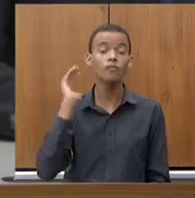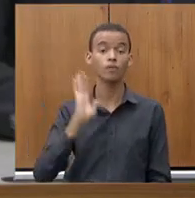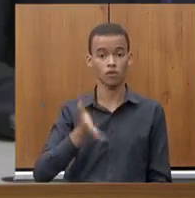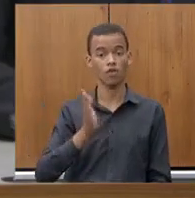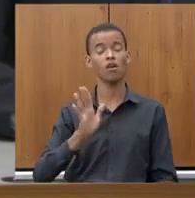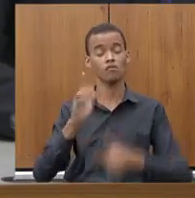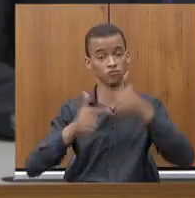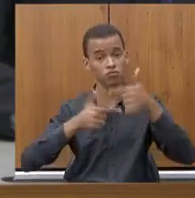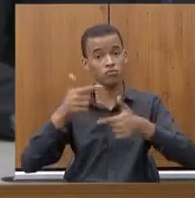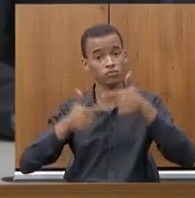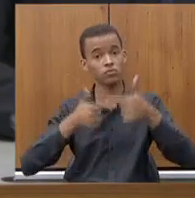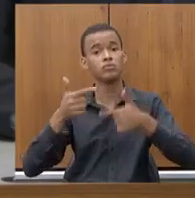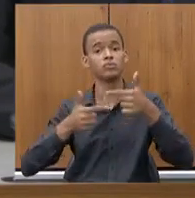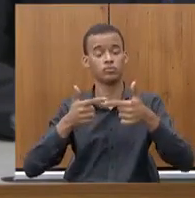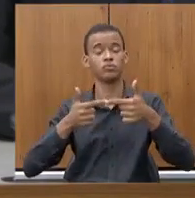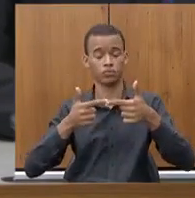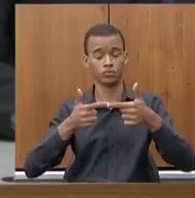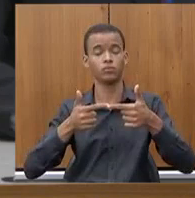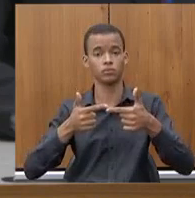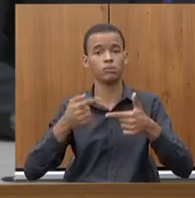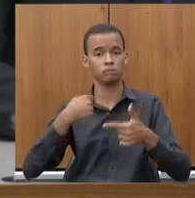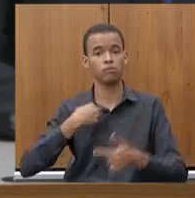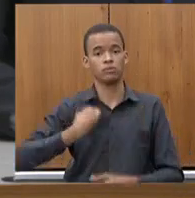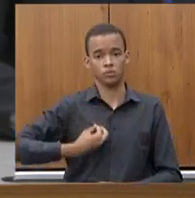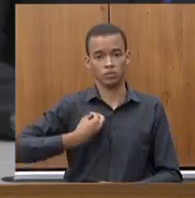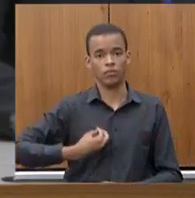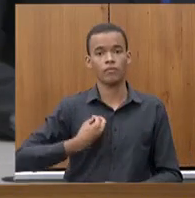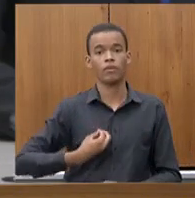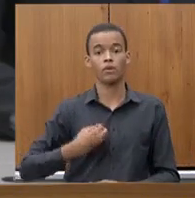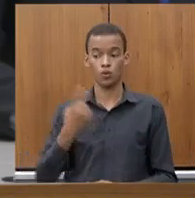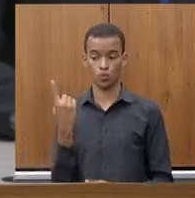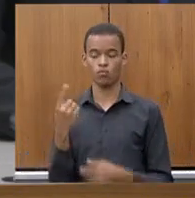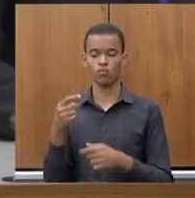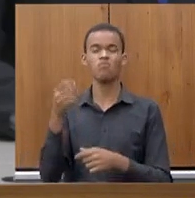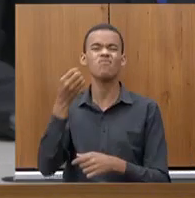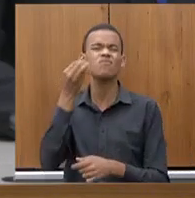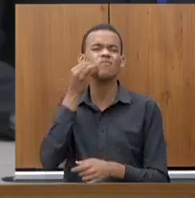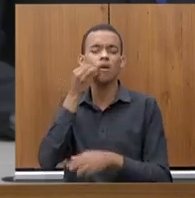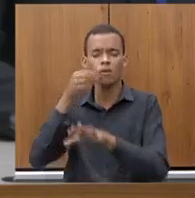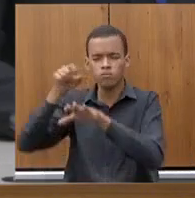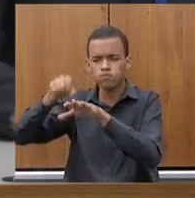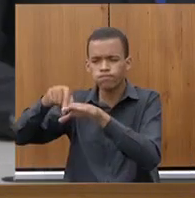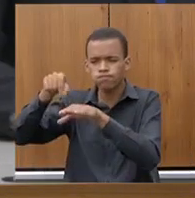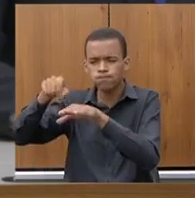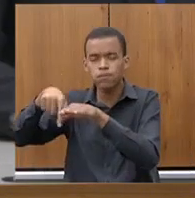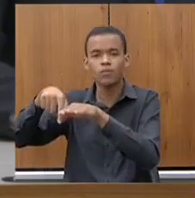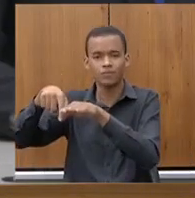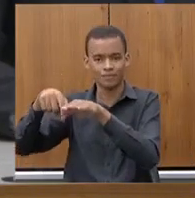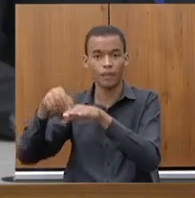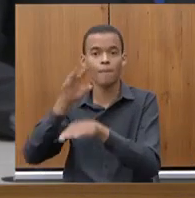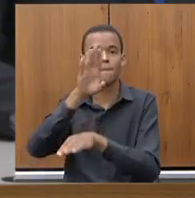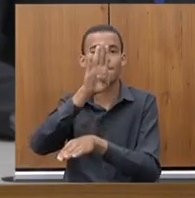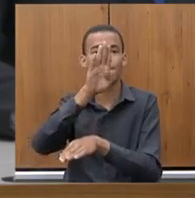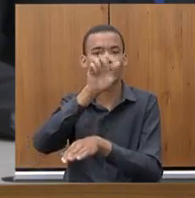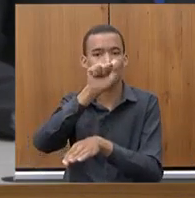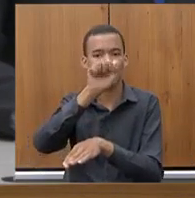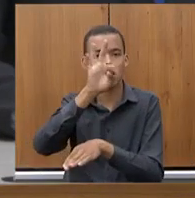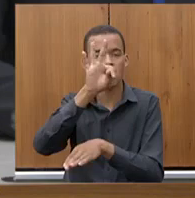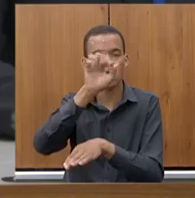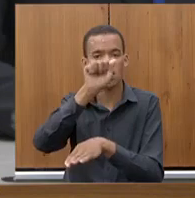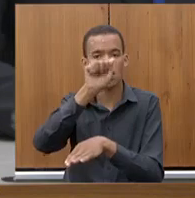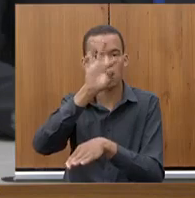onde, na época, um experimento de batata, de especialista em batata e esse